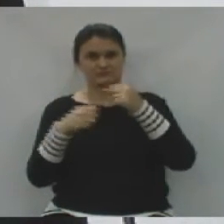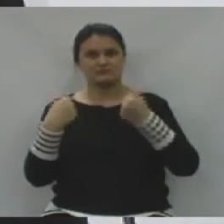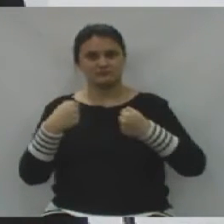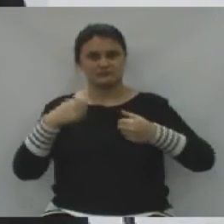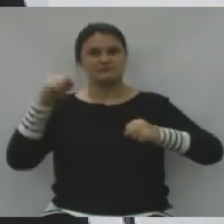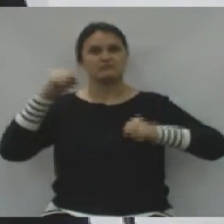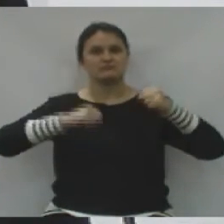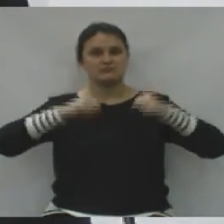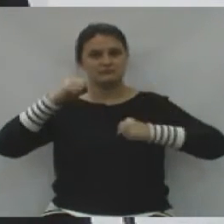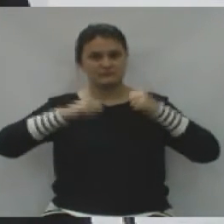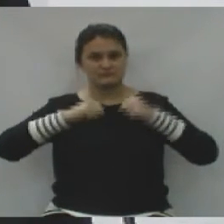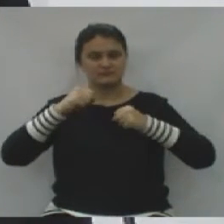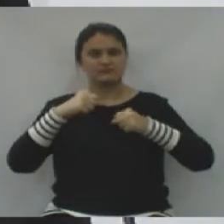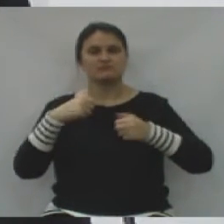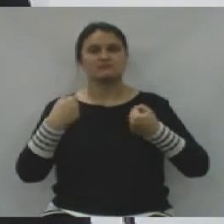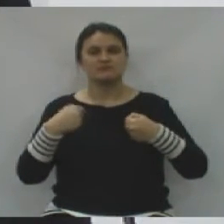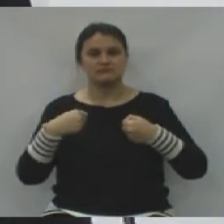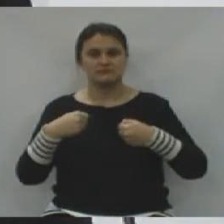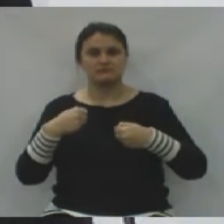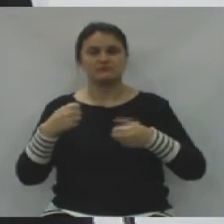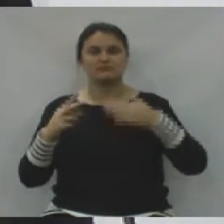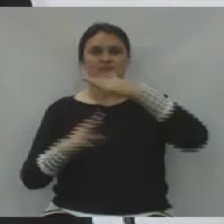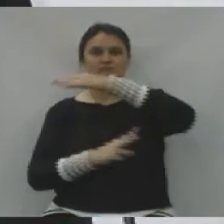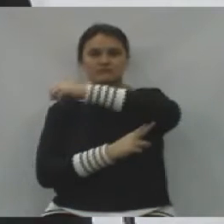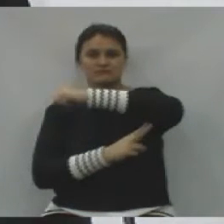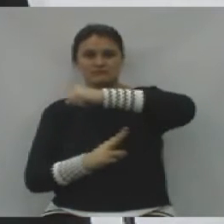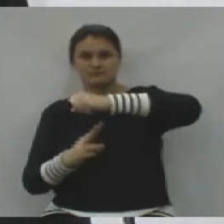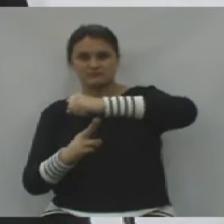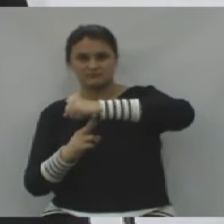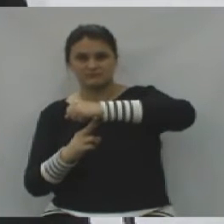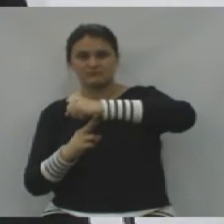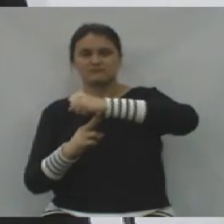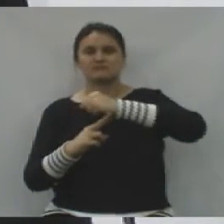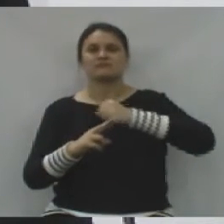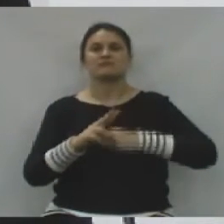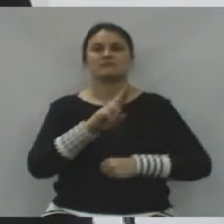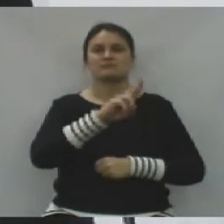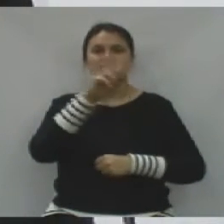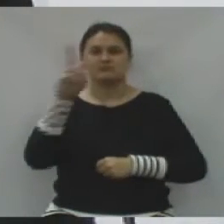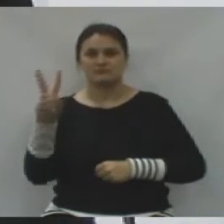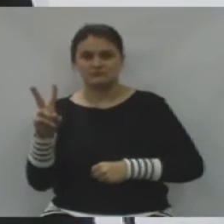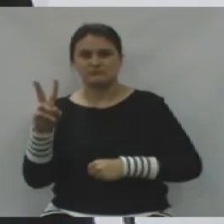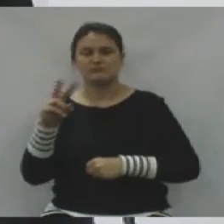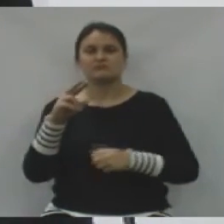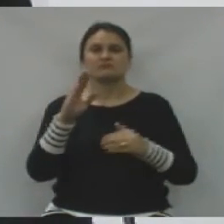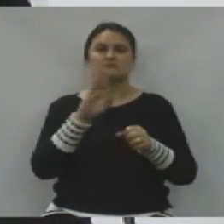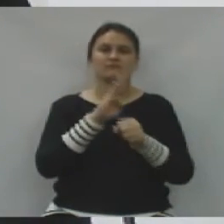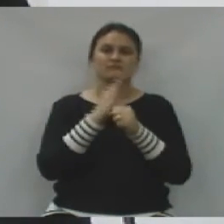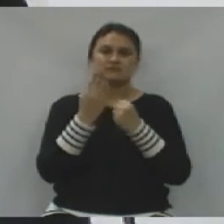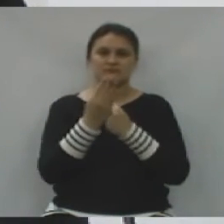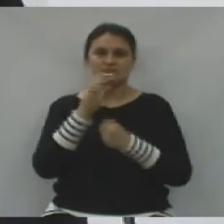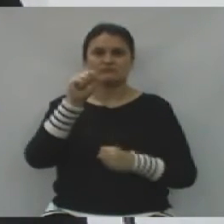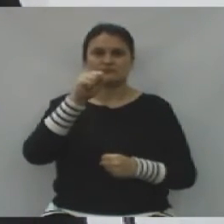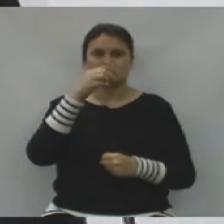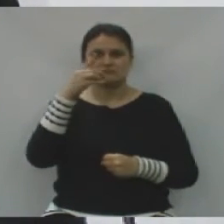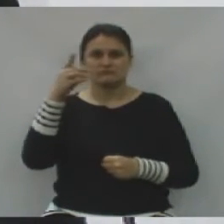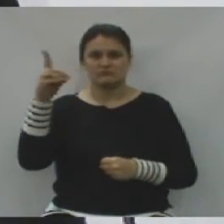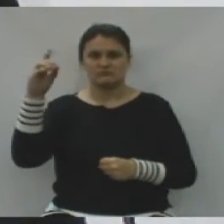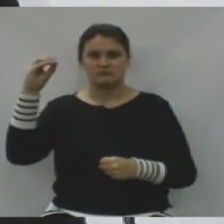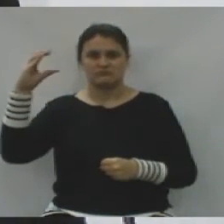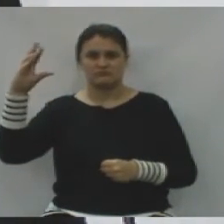indústrias, nós precisamos de uma ponte que ligue a União da Vitória, a São Cristóvão, o Centro, a lá. Isso são investimentos.